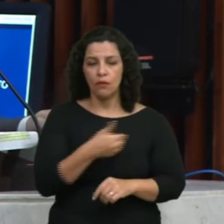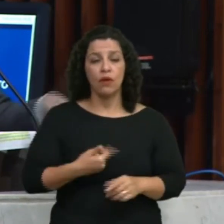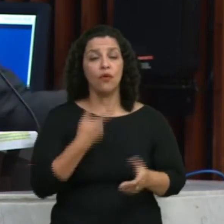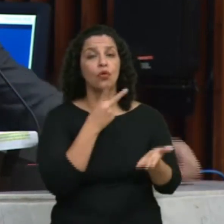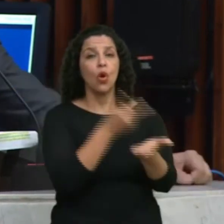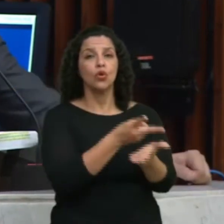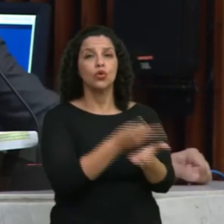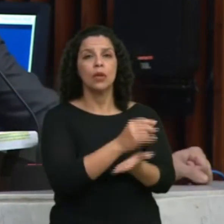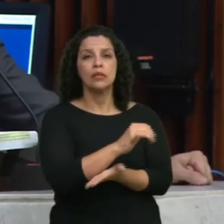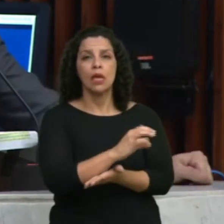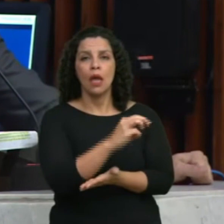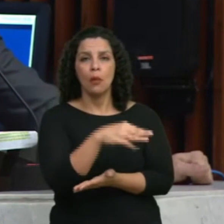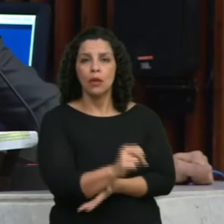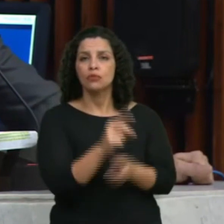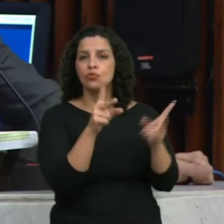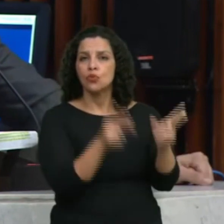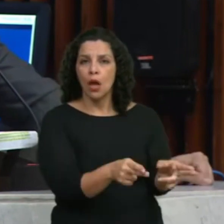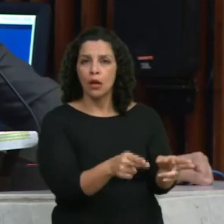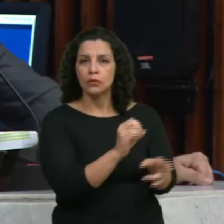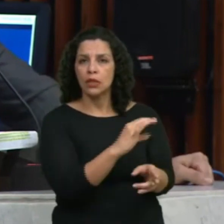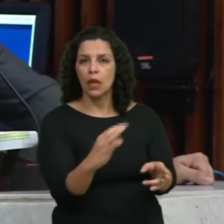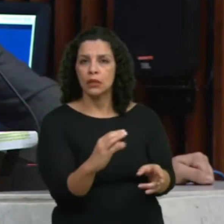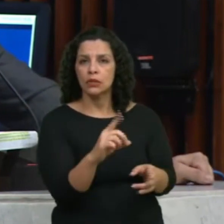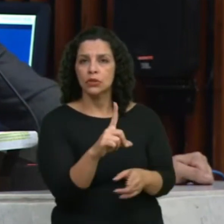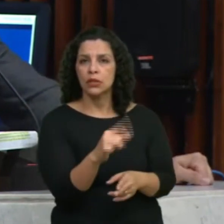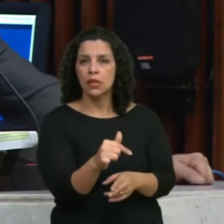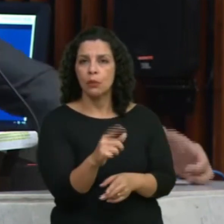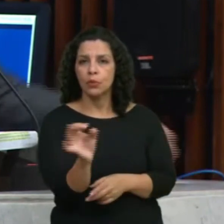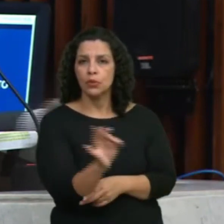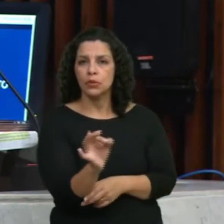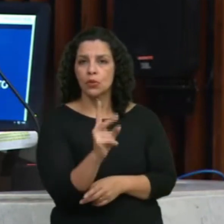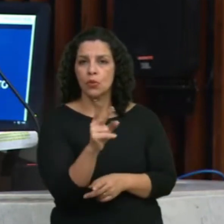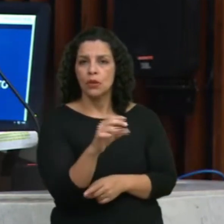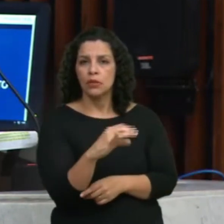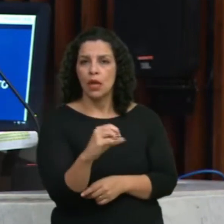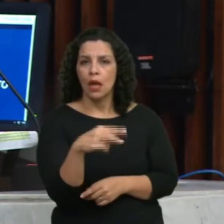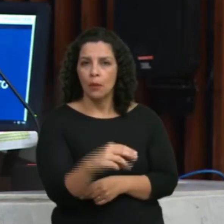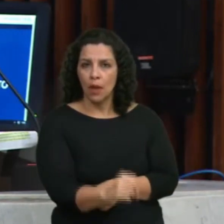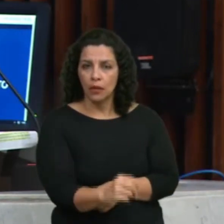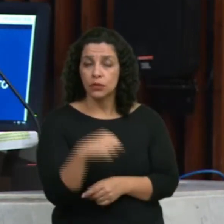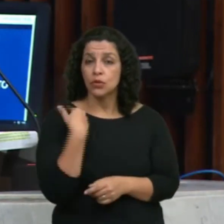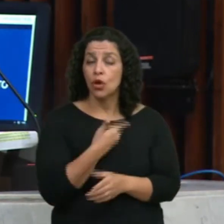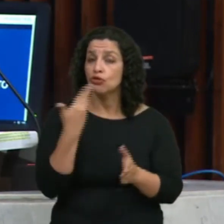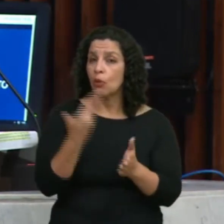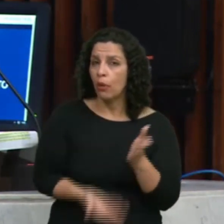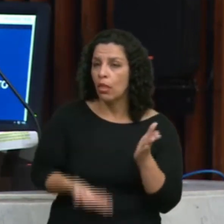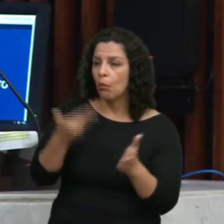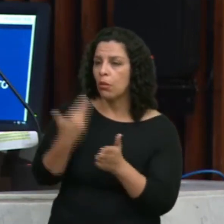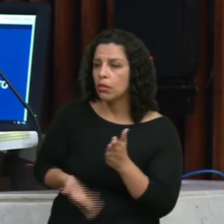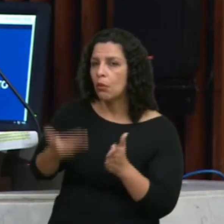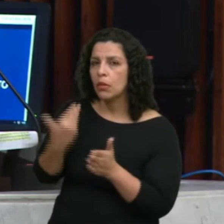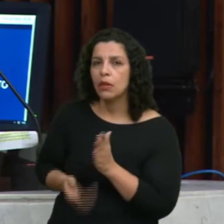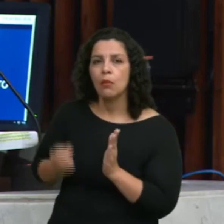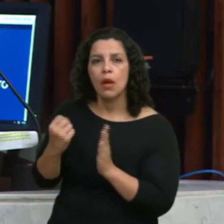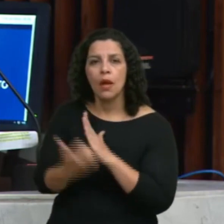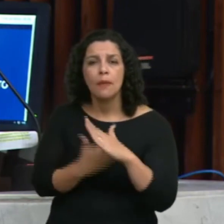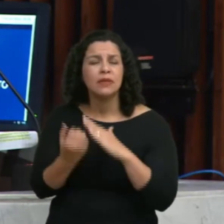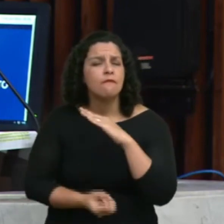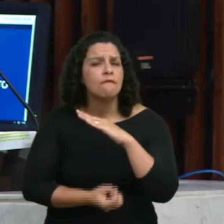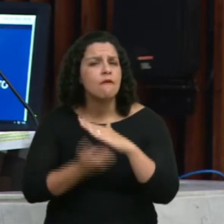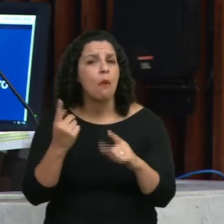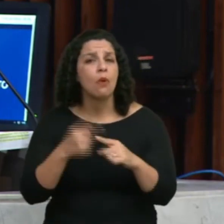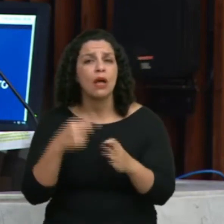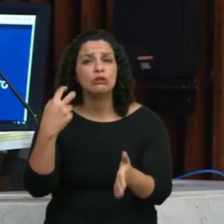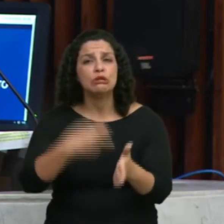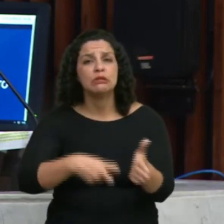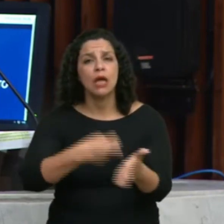manter o ICMS de Santa Catarina nos 17%. Nós já perdemos várias empresas por conta